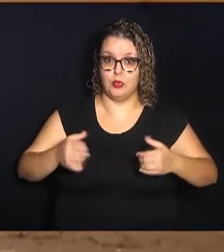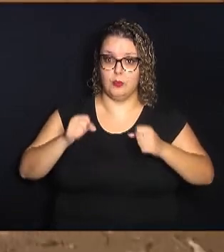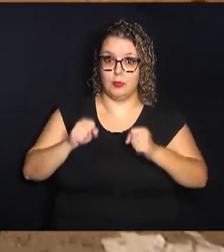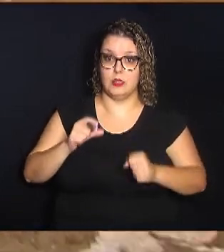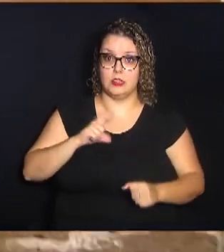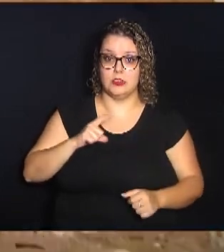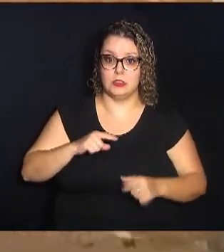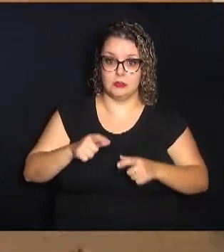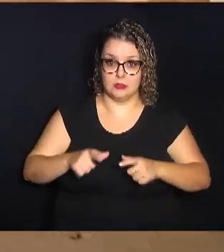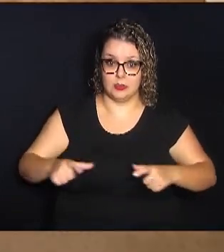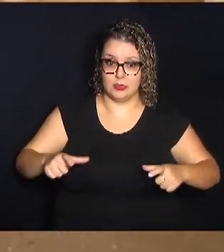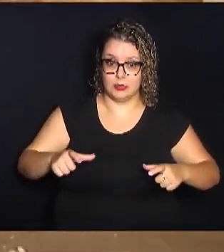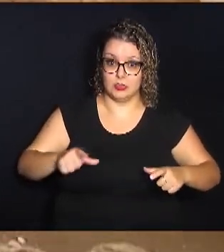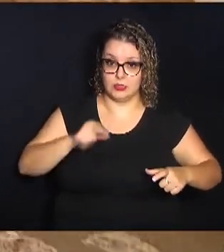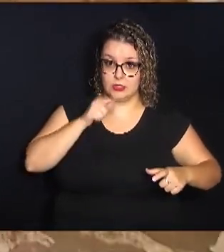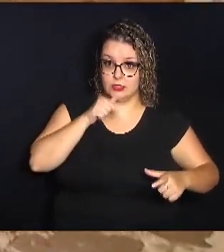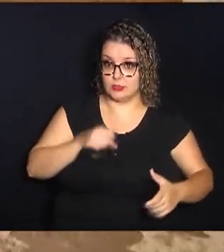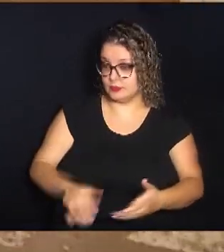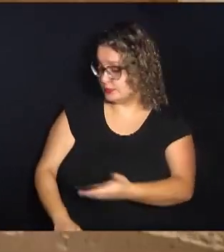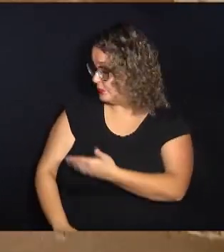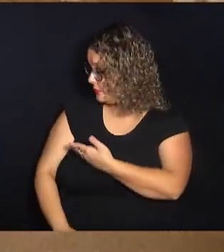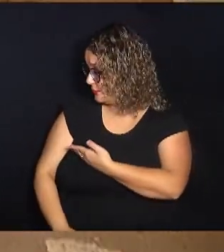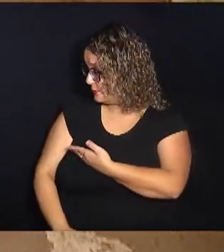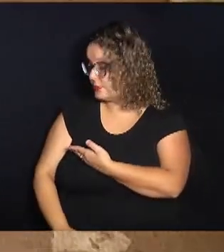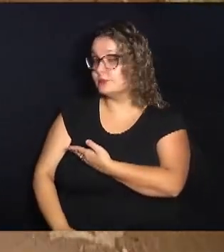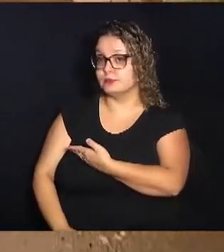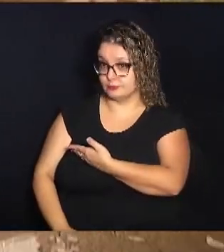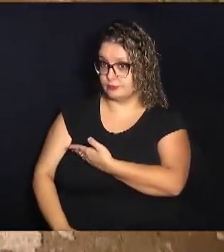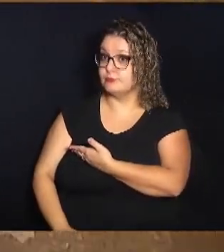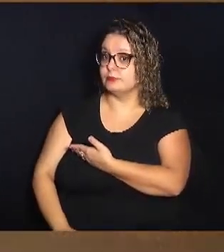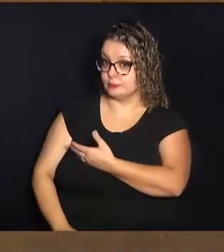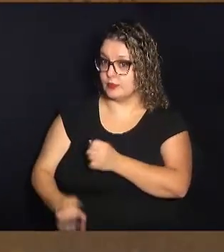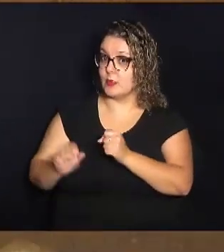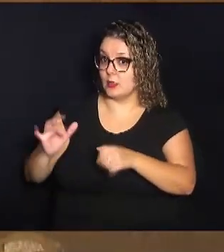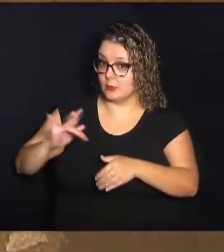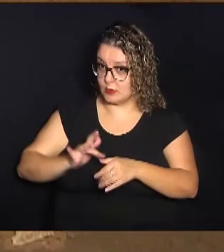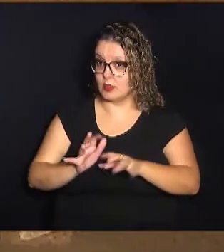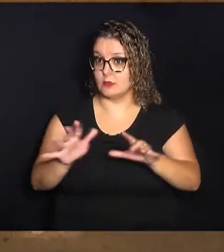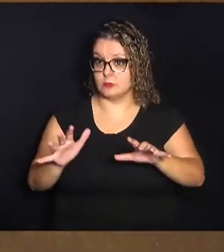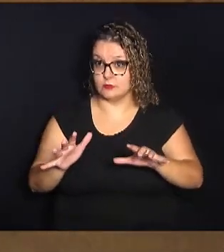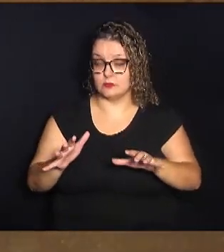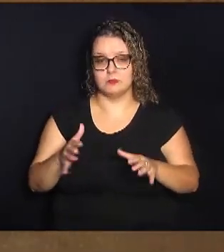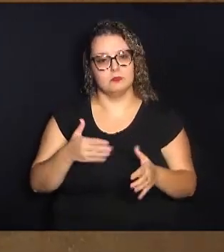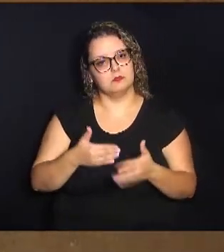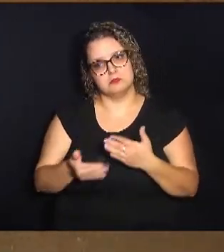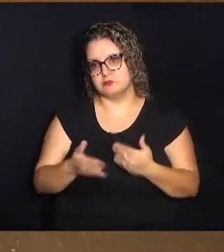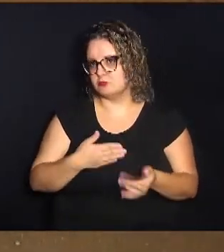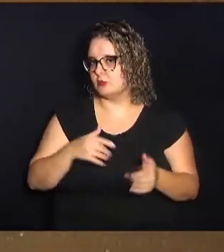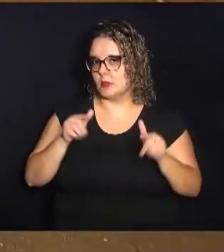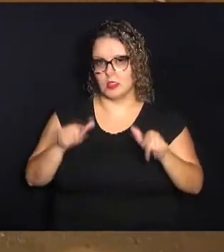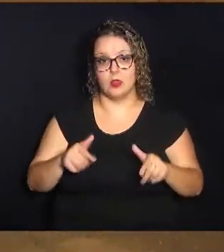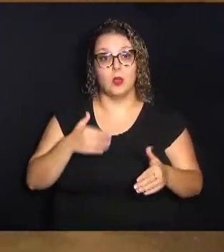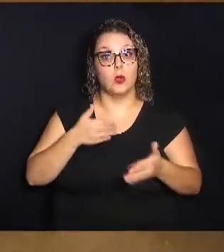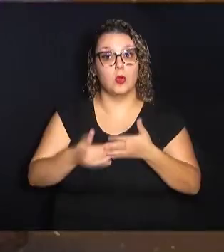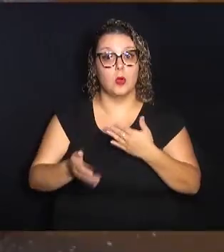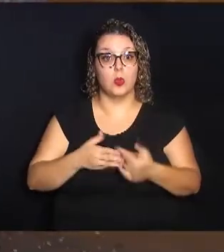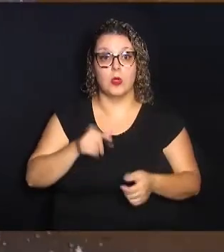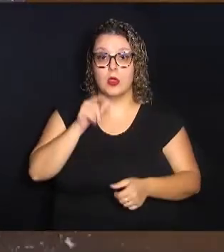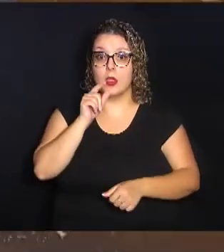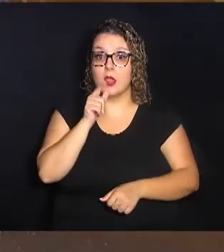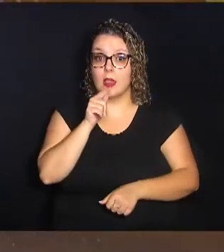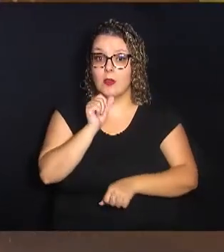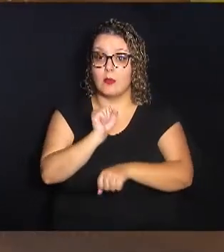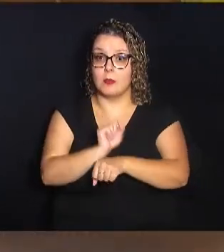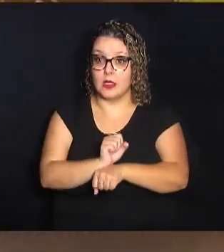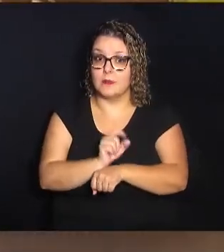poças de água, possível criadouro do mosquito da dengue. Independente do local, qualquer água parada é